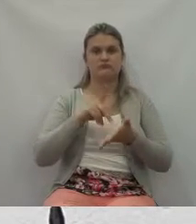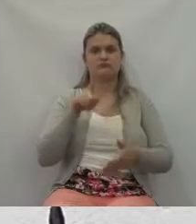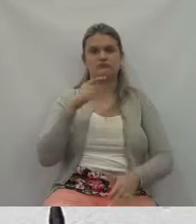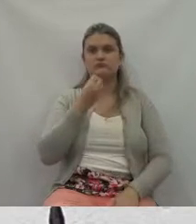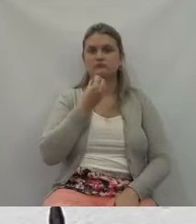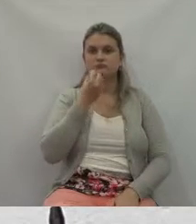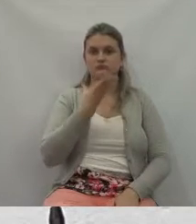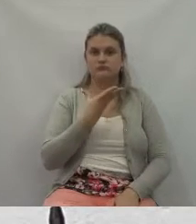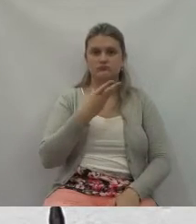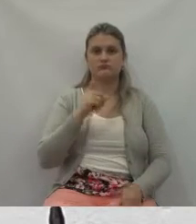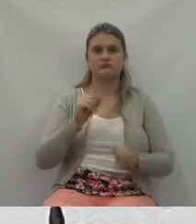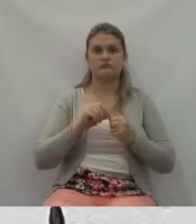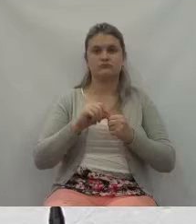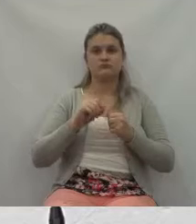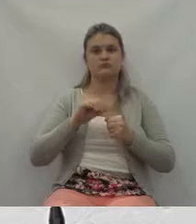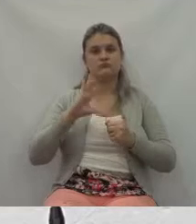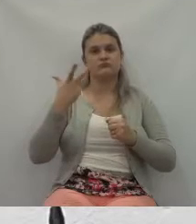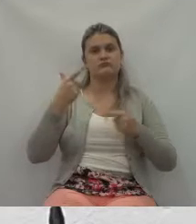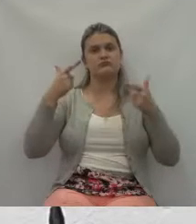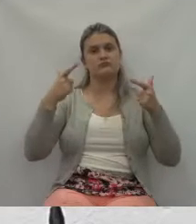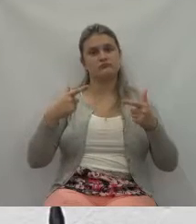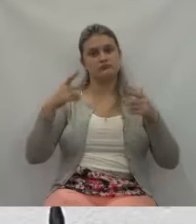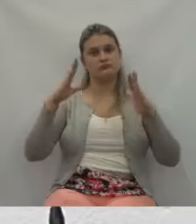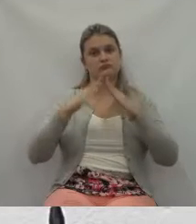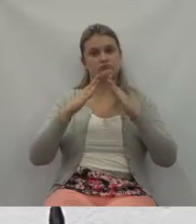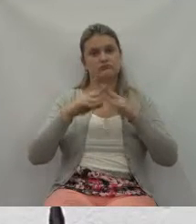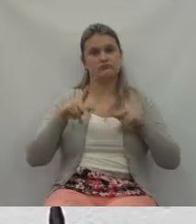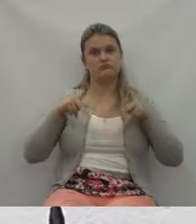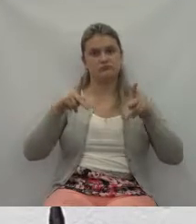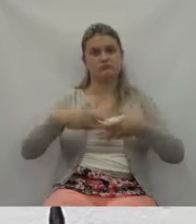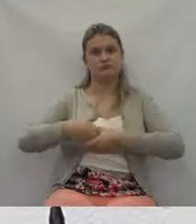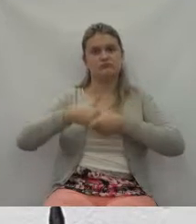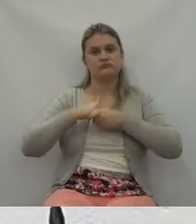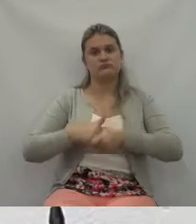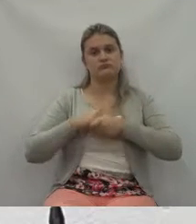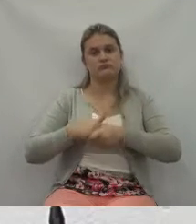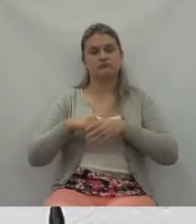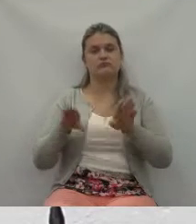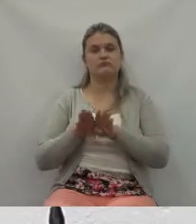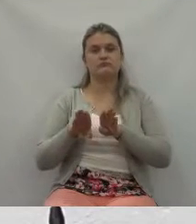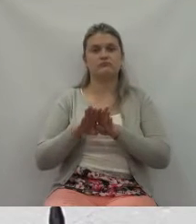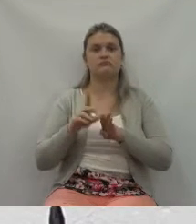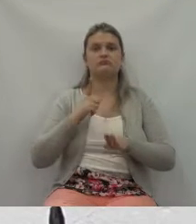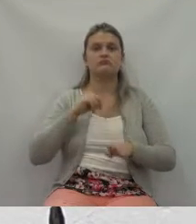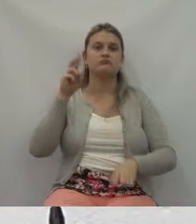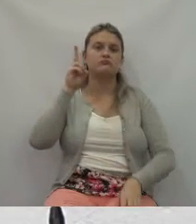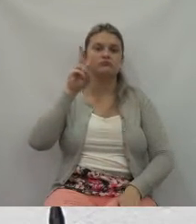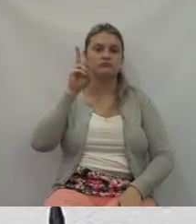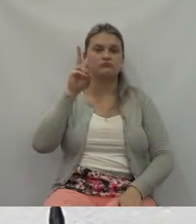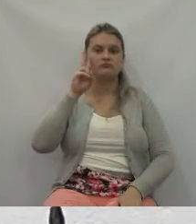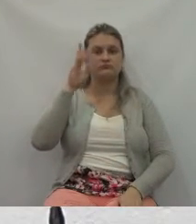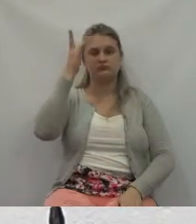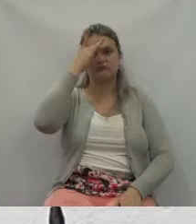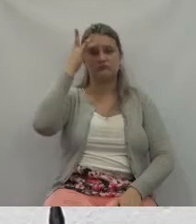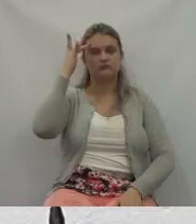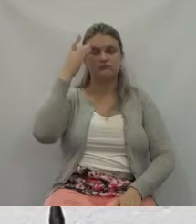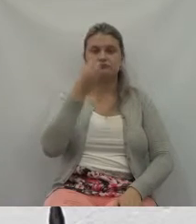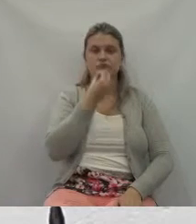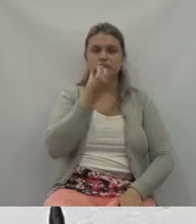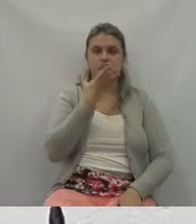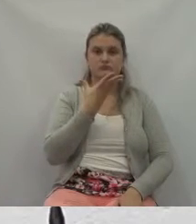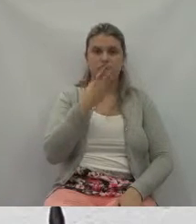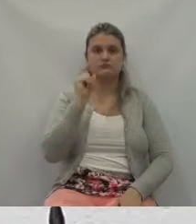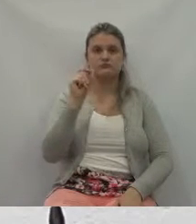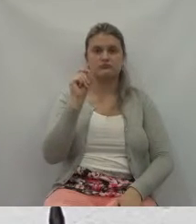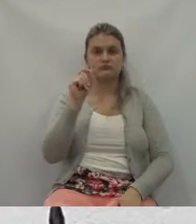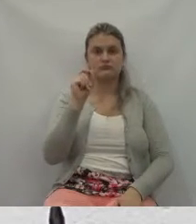casa do povo. Então, parabéns a vocês também por lembrar por pessoas boas que a gente, às vezes, é muito